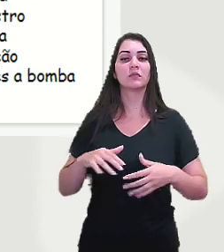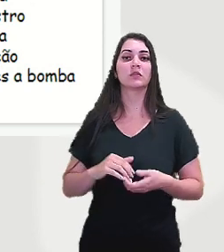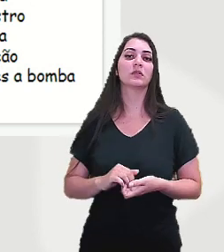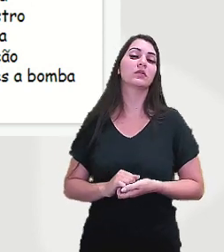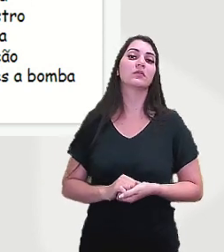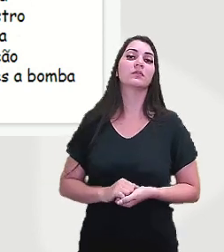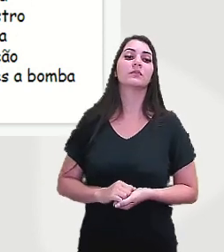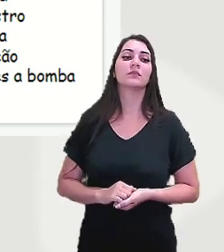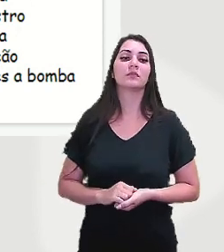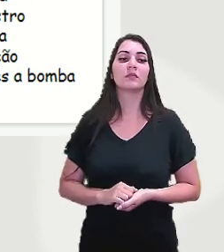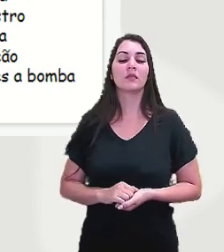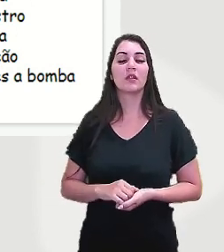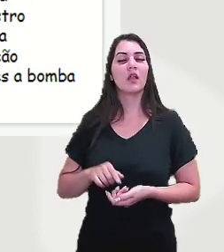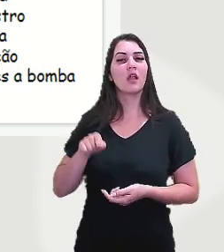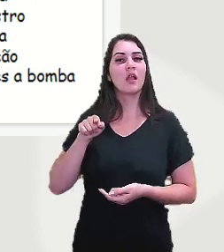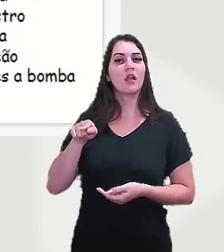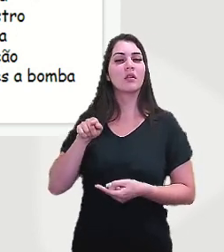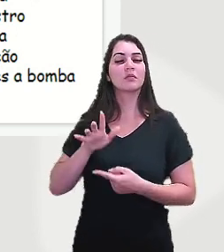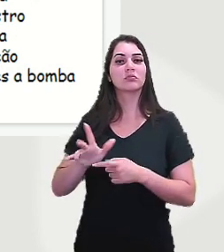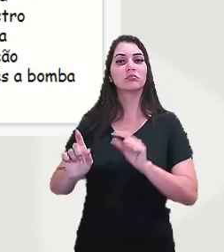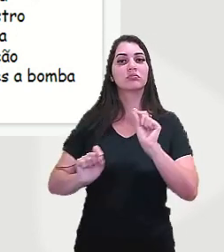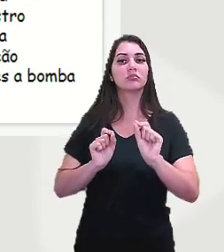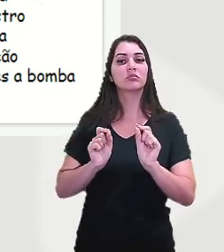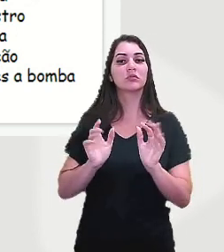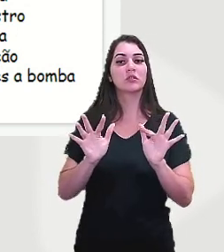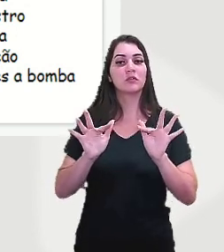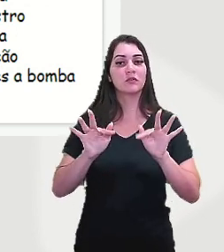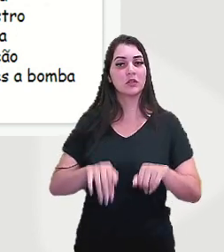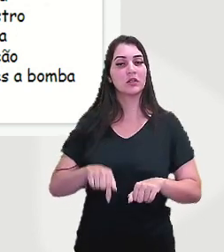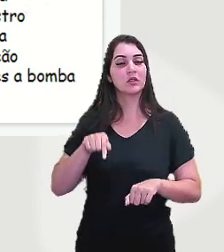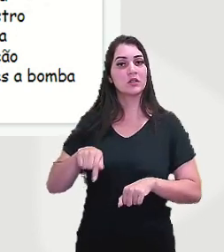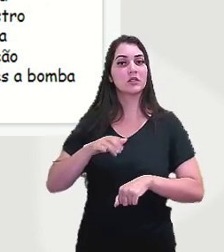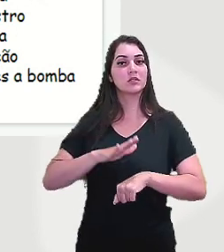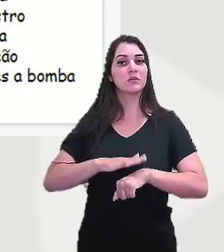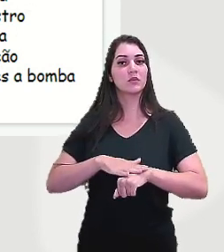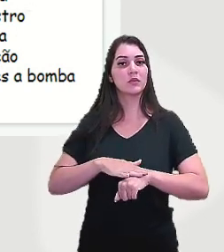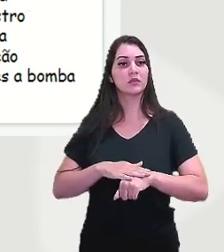ele vai dizer assim, ó, finalizado aquele período